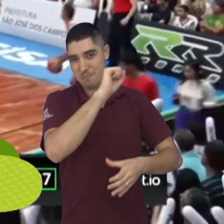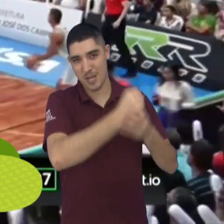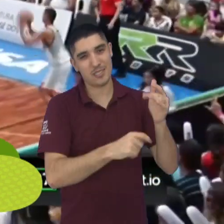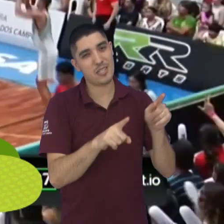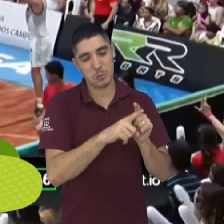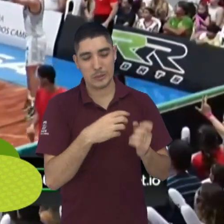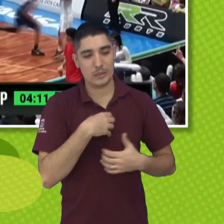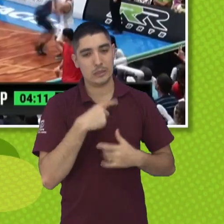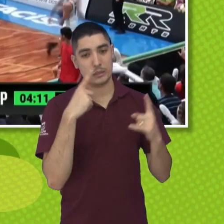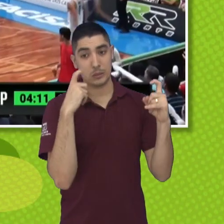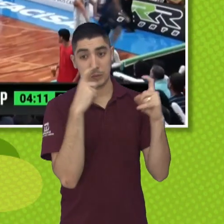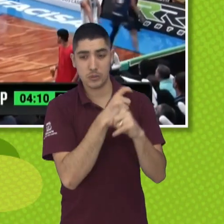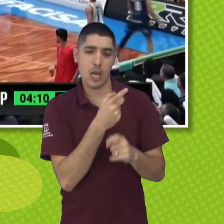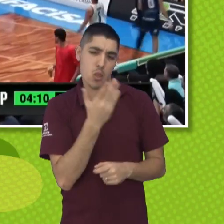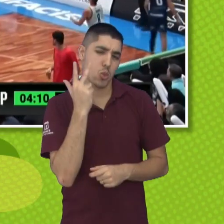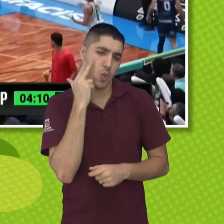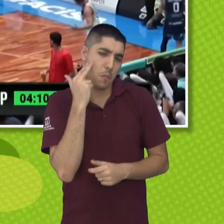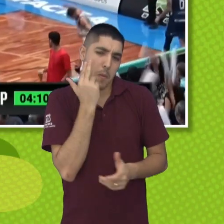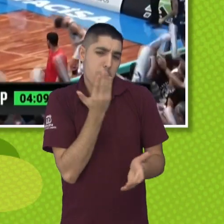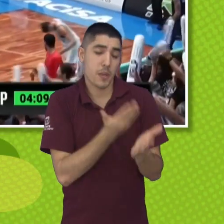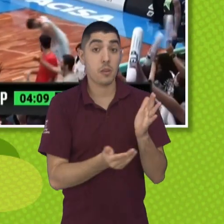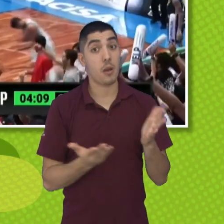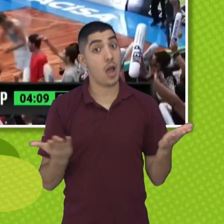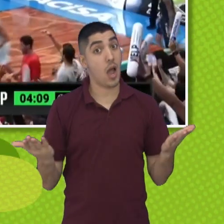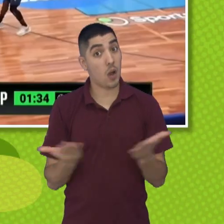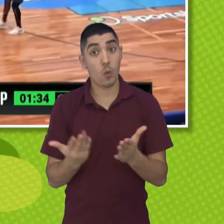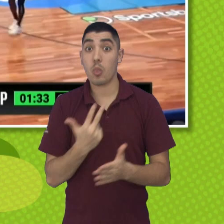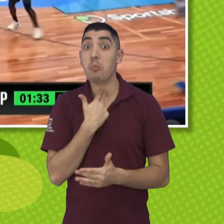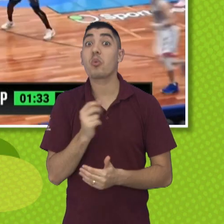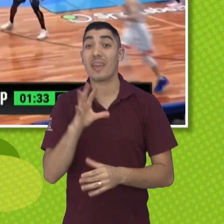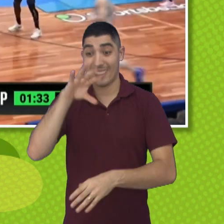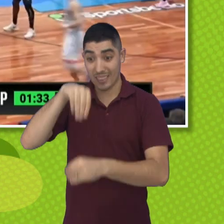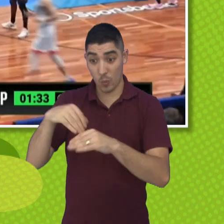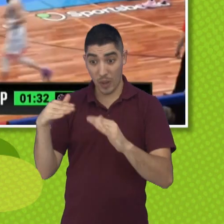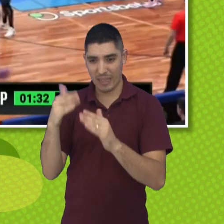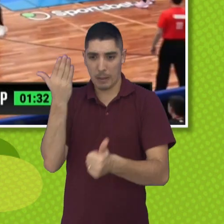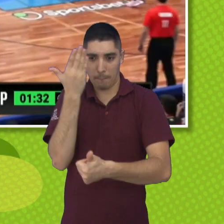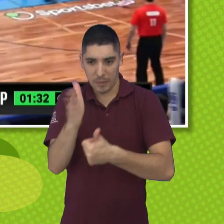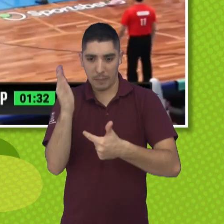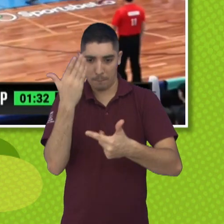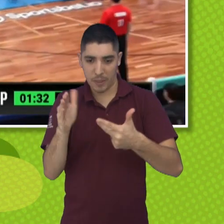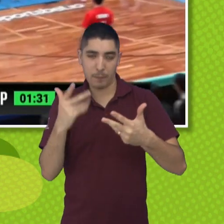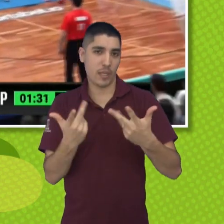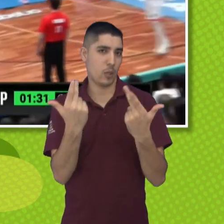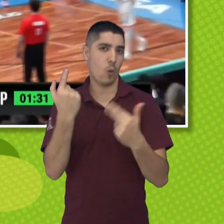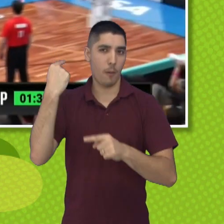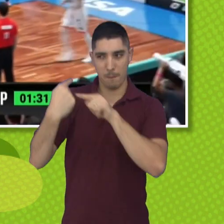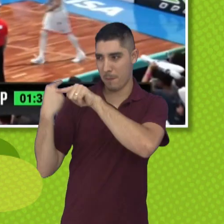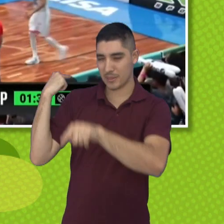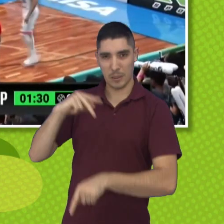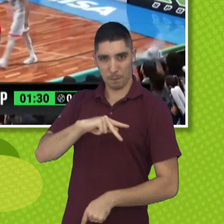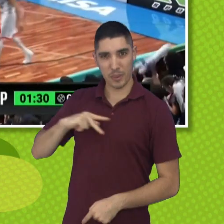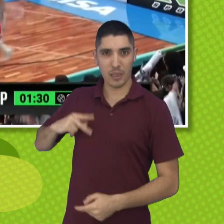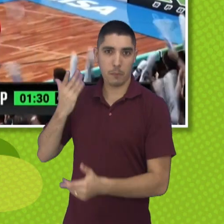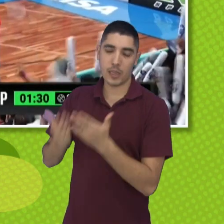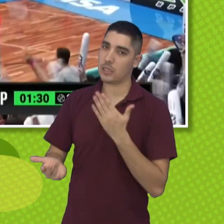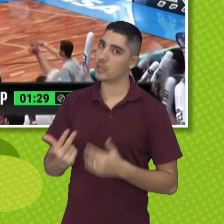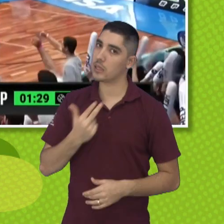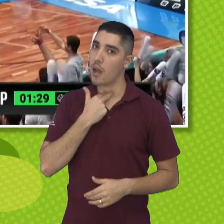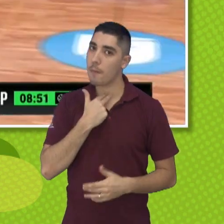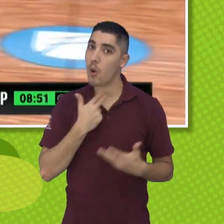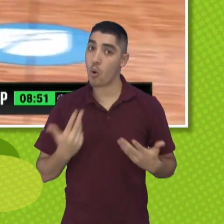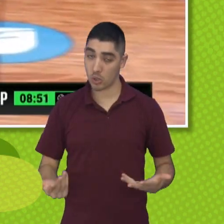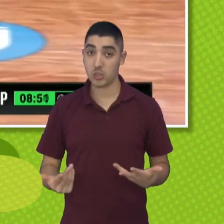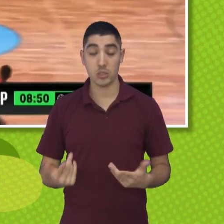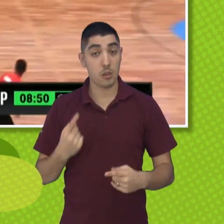aspas, uma derrota normal, né? O que não pode é perder muitos jogos em casa, como perdeu para o Pinheiros, esses jogos que fazem a diferença, essas